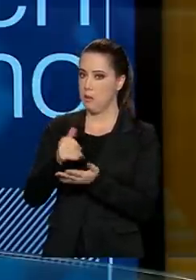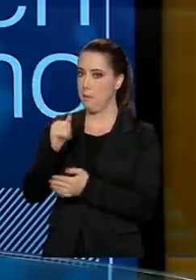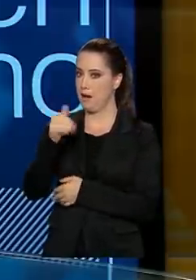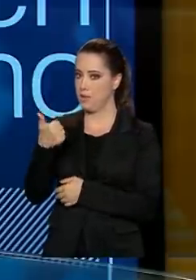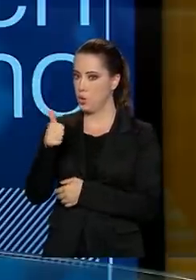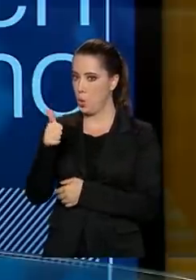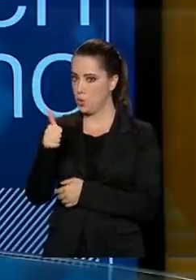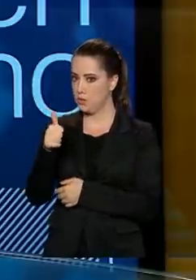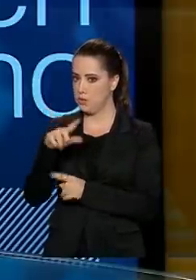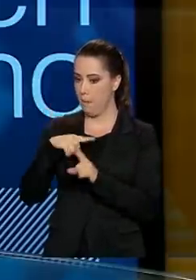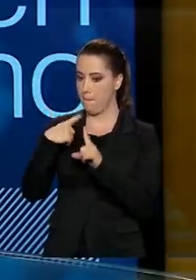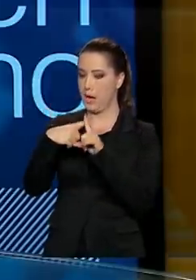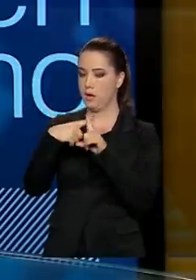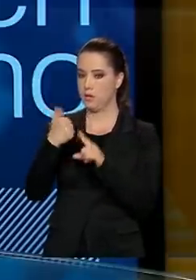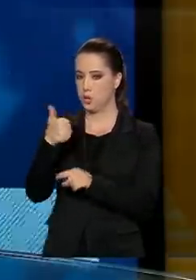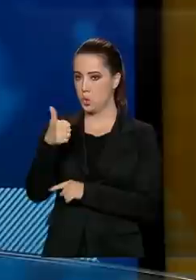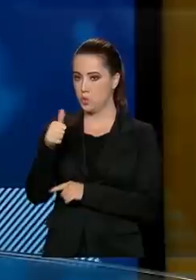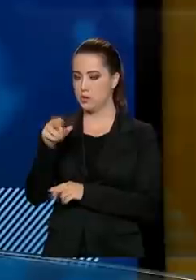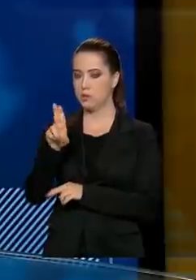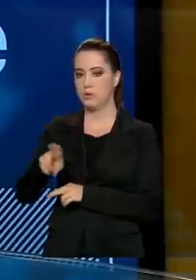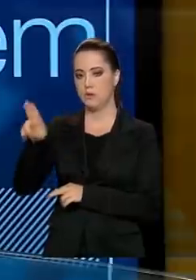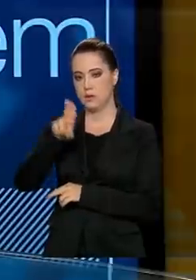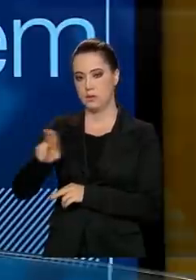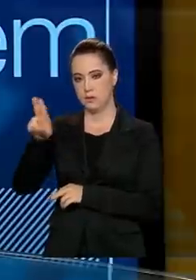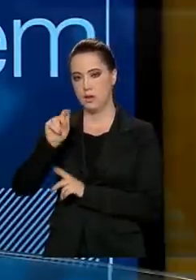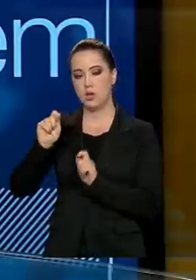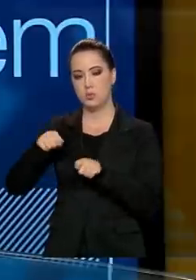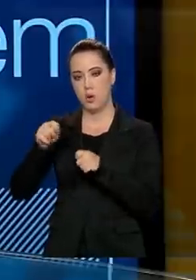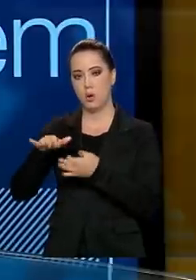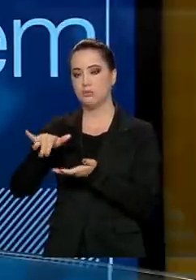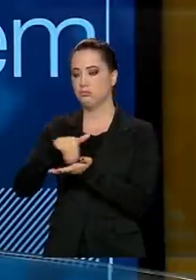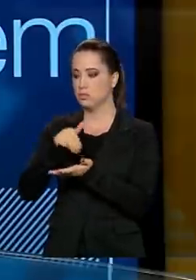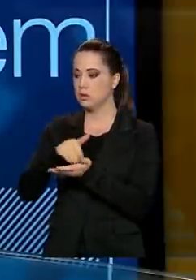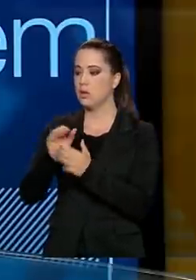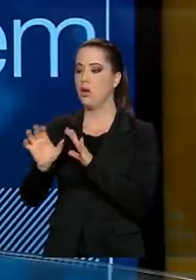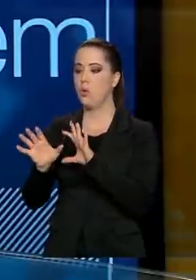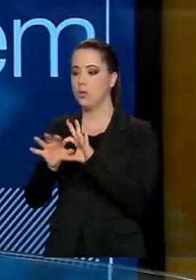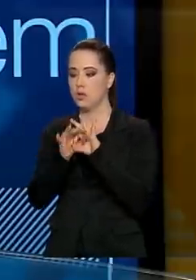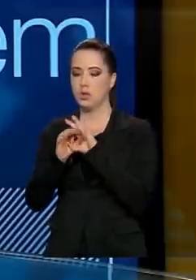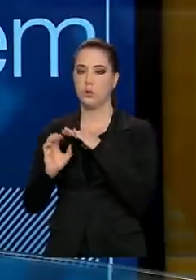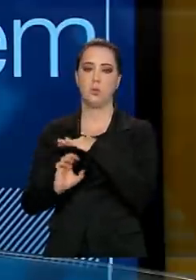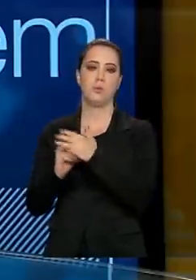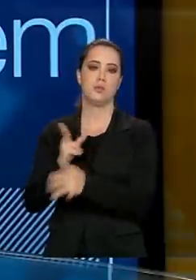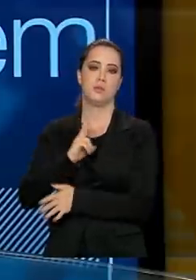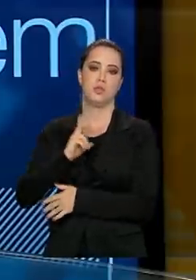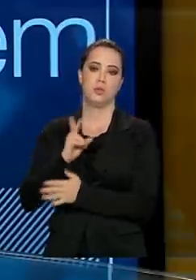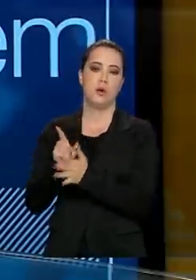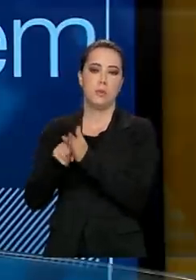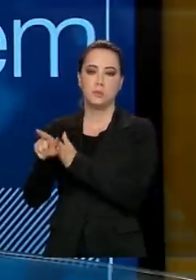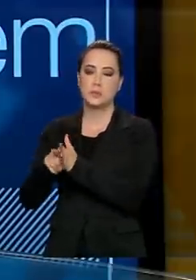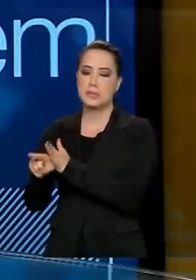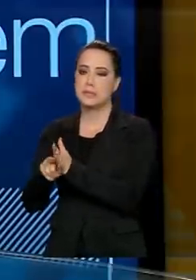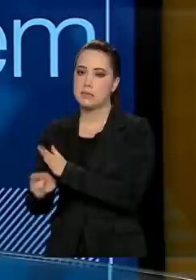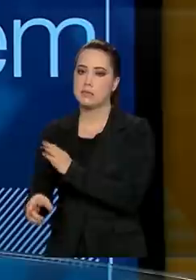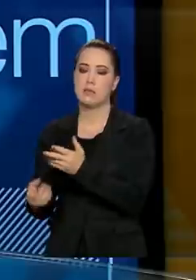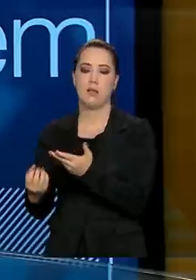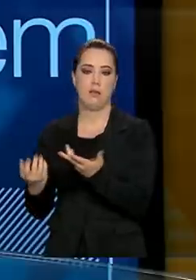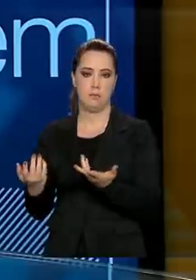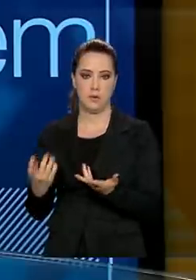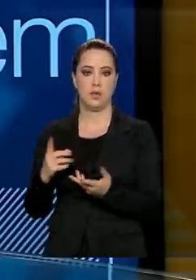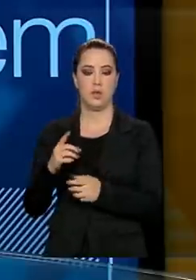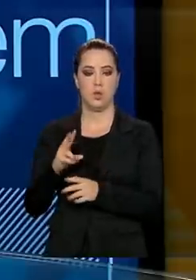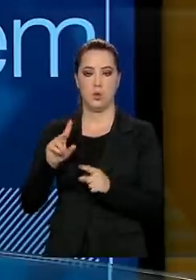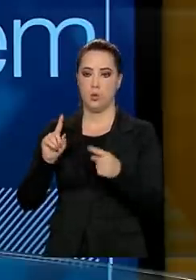universidades federais como polos de inovação Embrapi, nas mais diversas áreas. E a nossa meta é, no ano que vem,